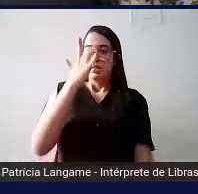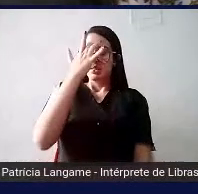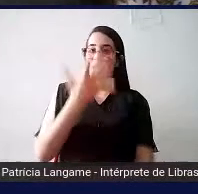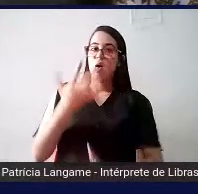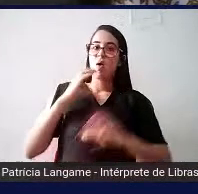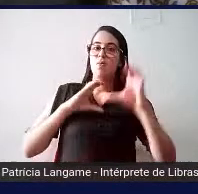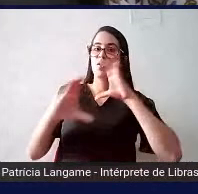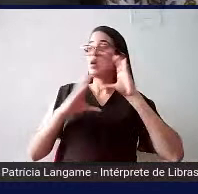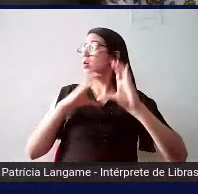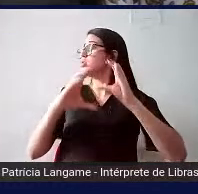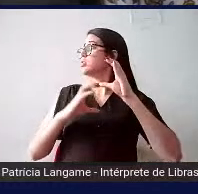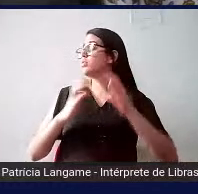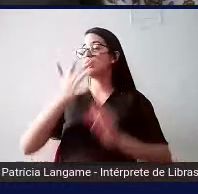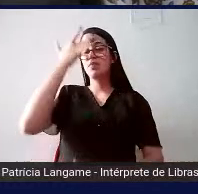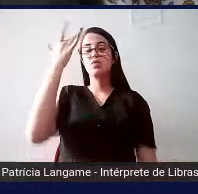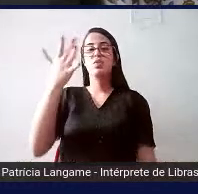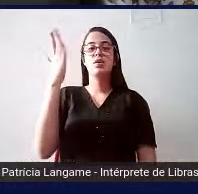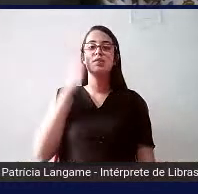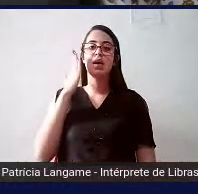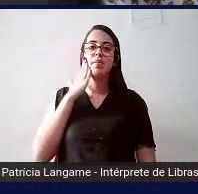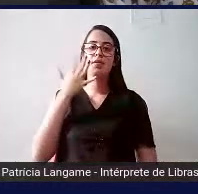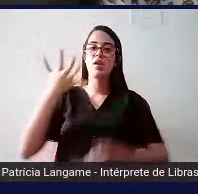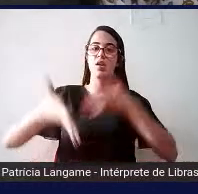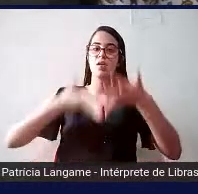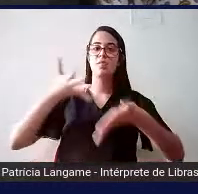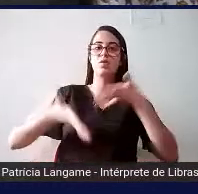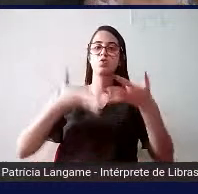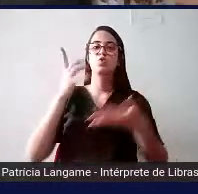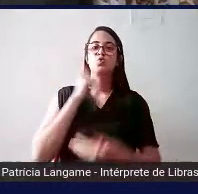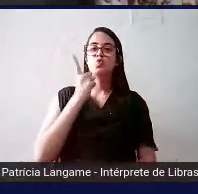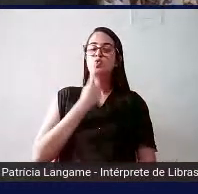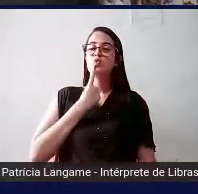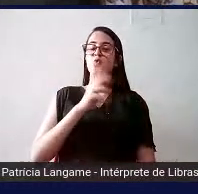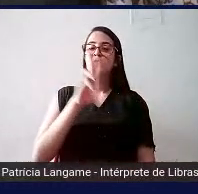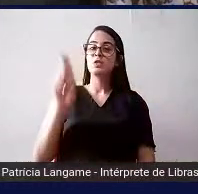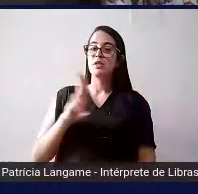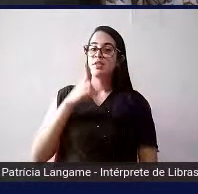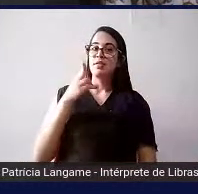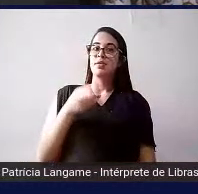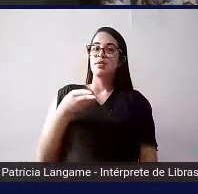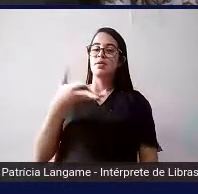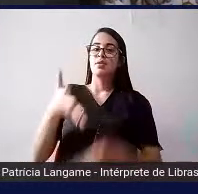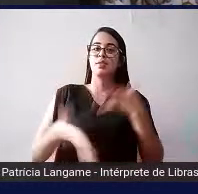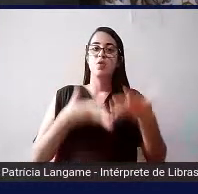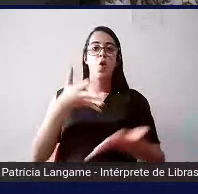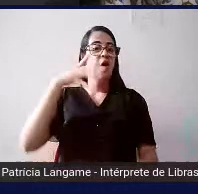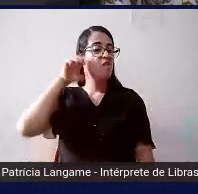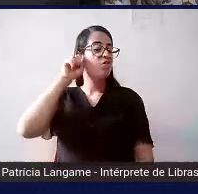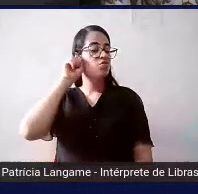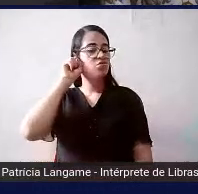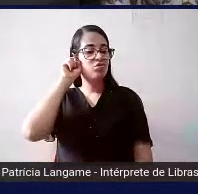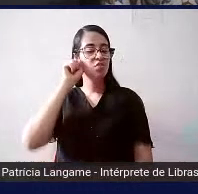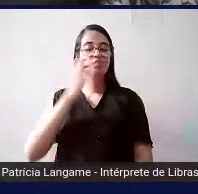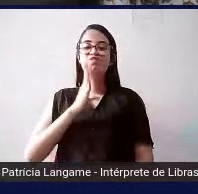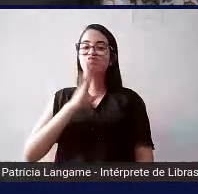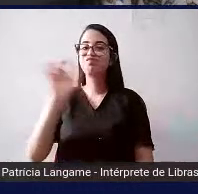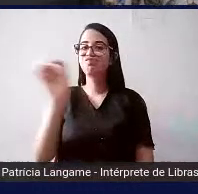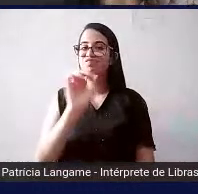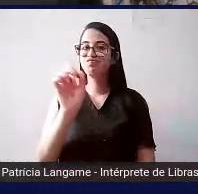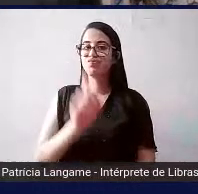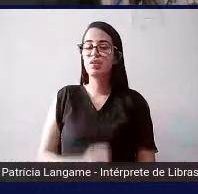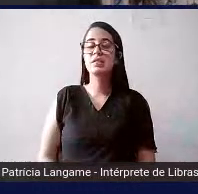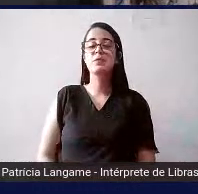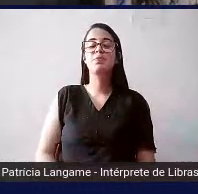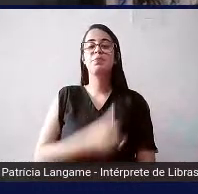pessoa que sabe Libras um surdo que utiliza Libras e um ouvinte que desconece um ouvinte não sinalizante então por